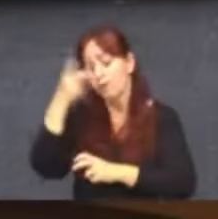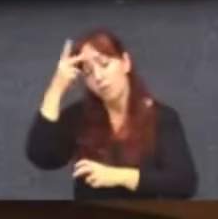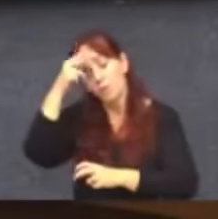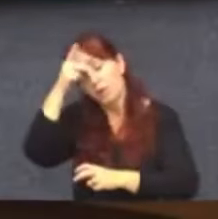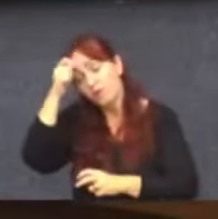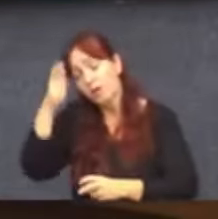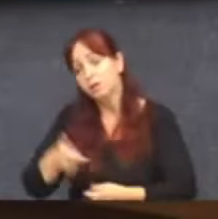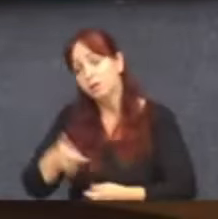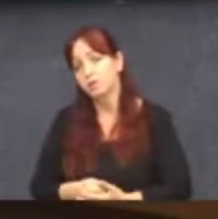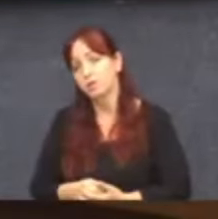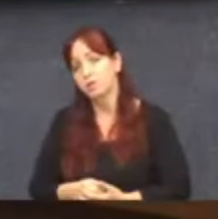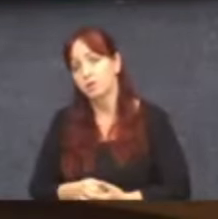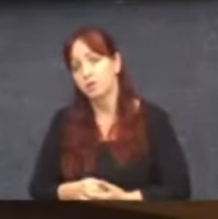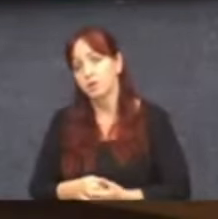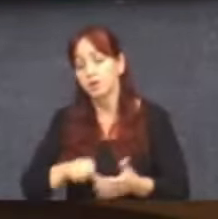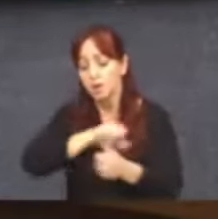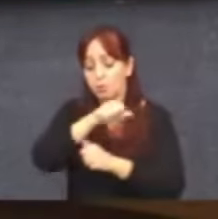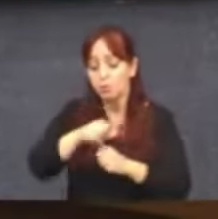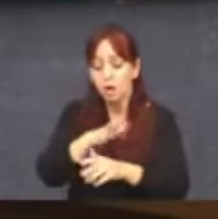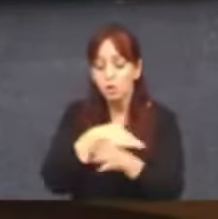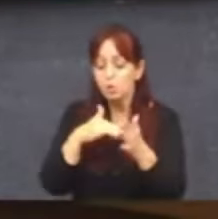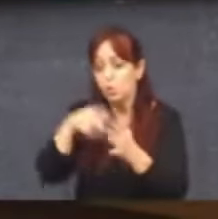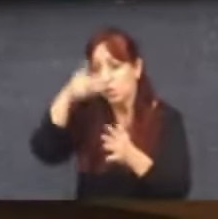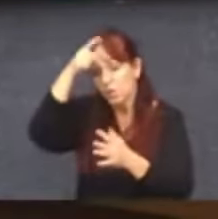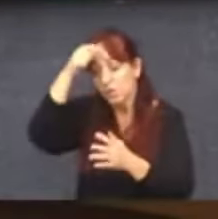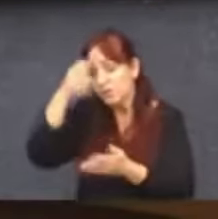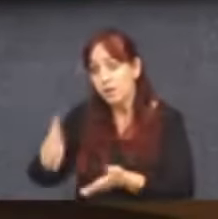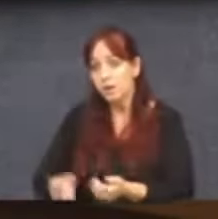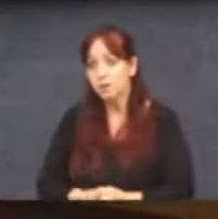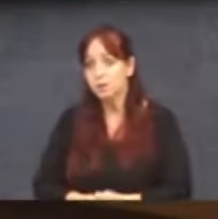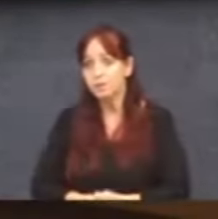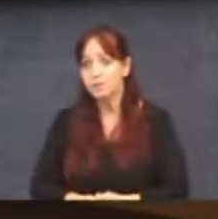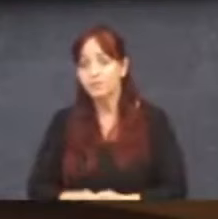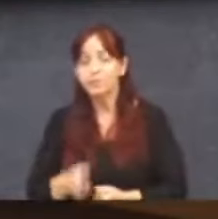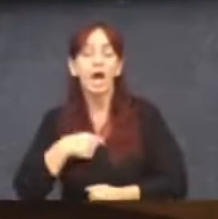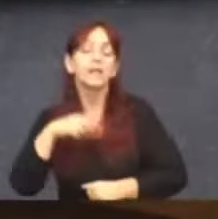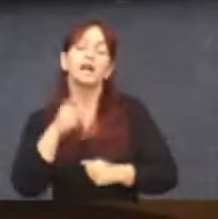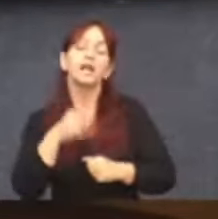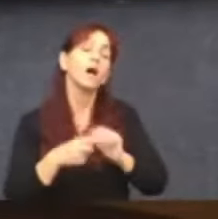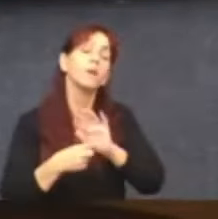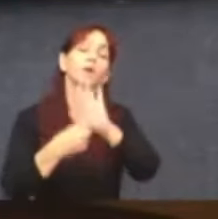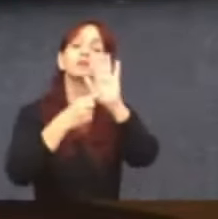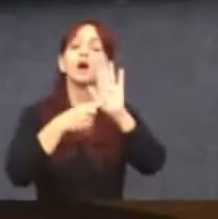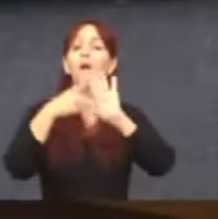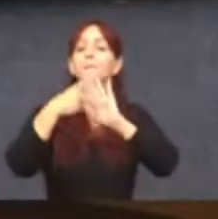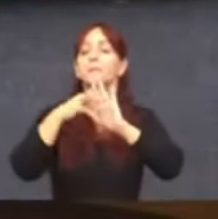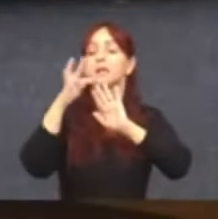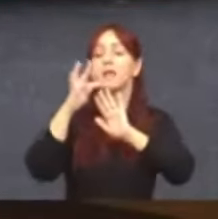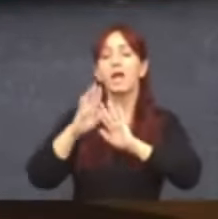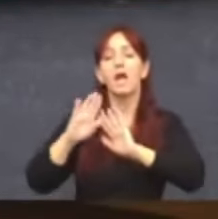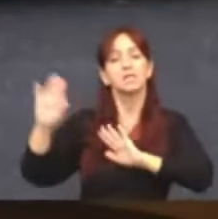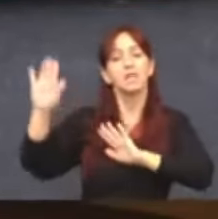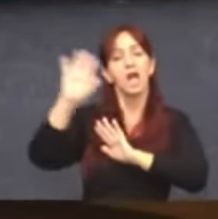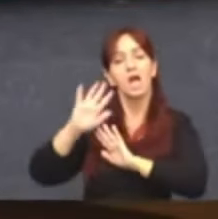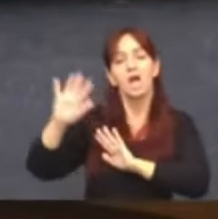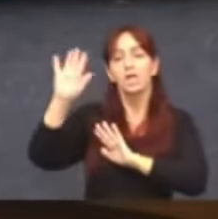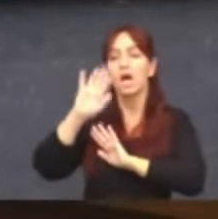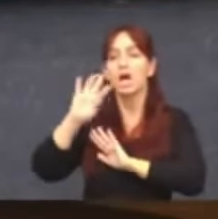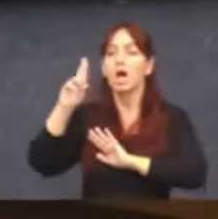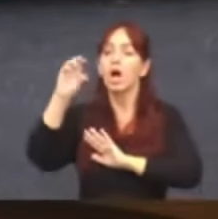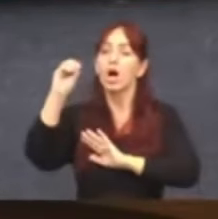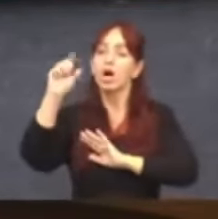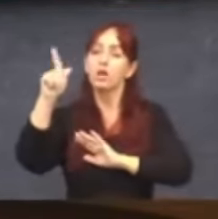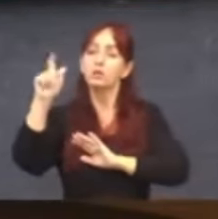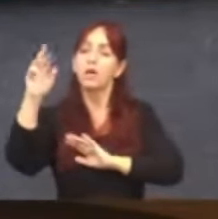Quem está mudando tudo é o senhor. Agora, você estava lá fazendo asseno para o PT, para o Rogério Correia? O Rogério